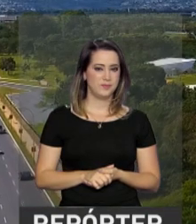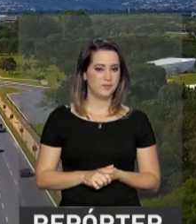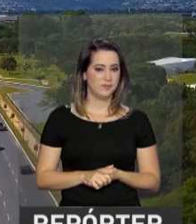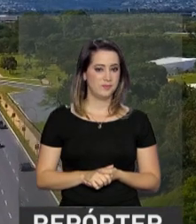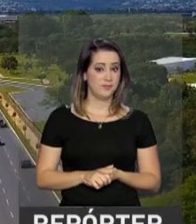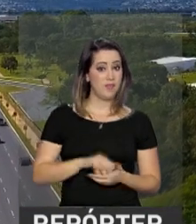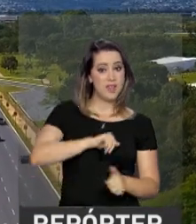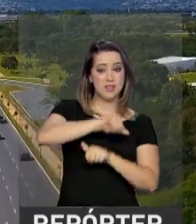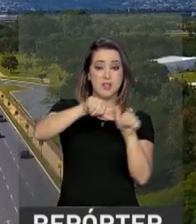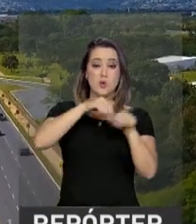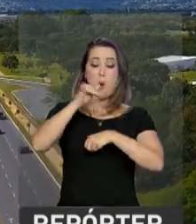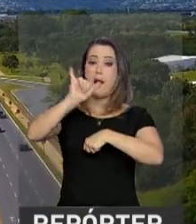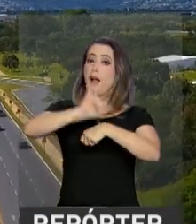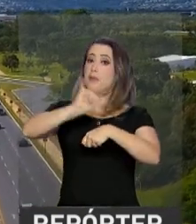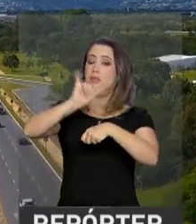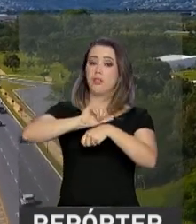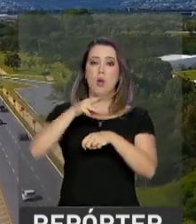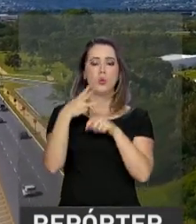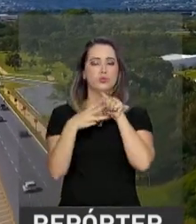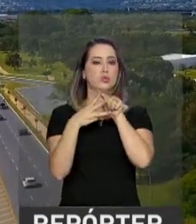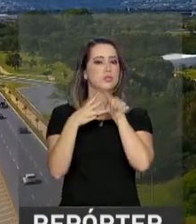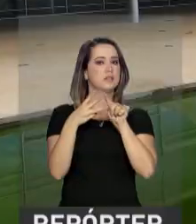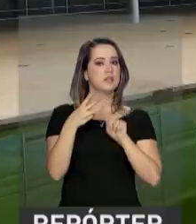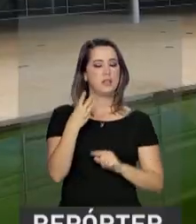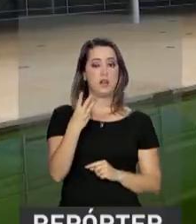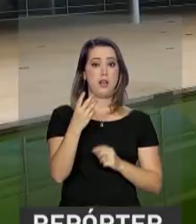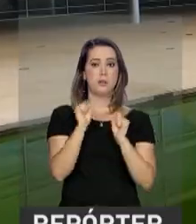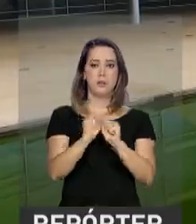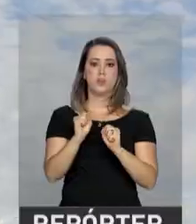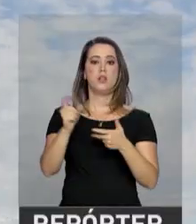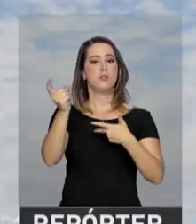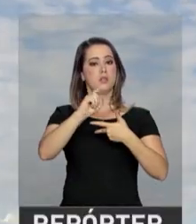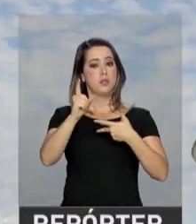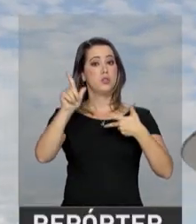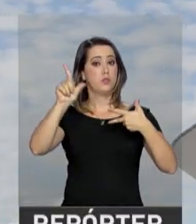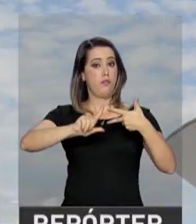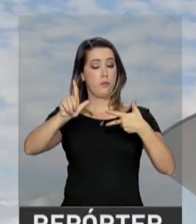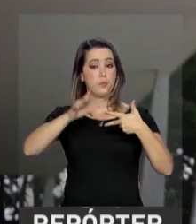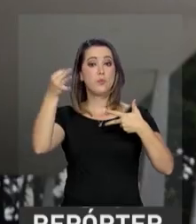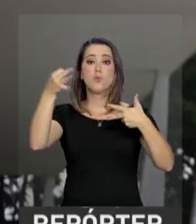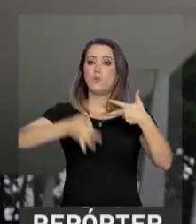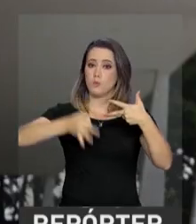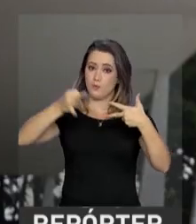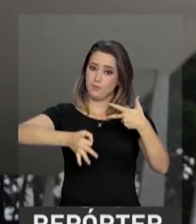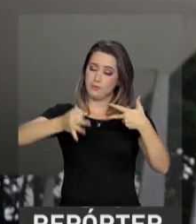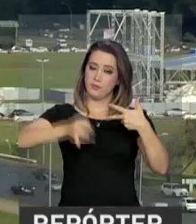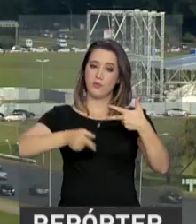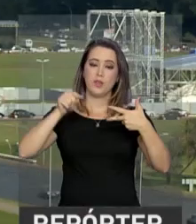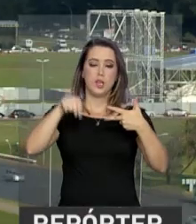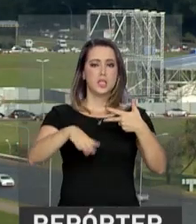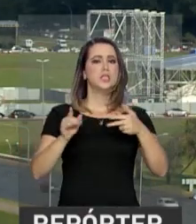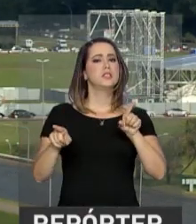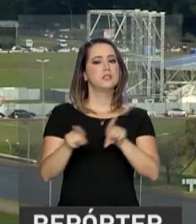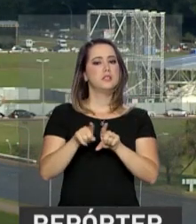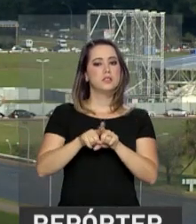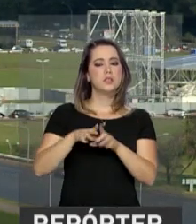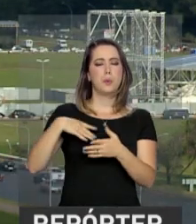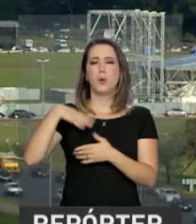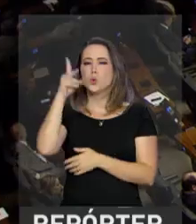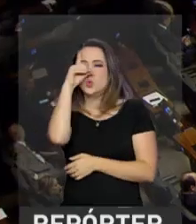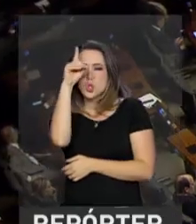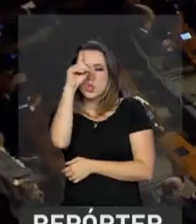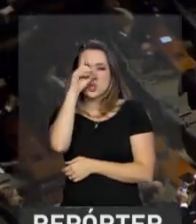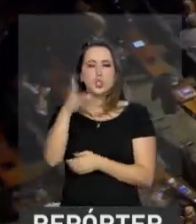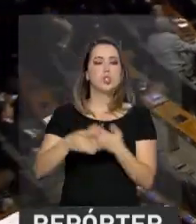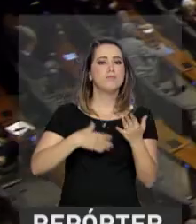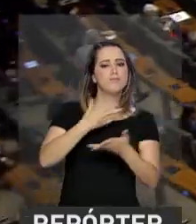E se tornou sede dos três poderes da República, o Executivo, o Legislativo e o Judiciário. Além da correria do dia a